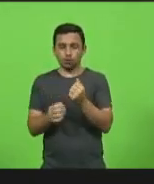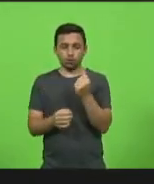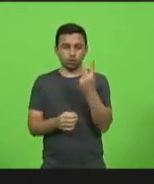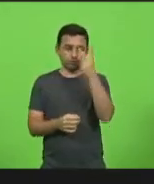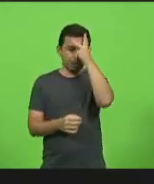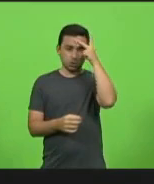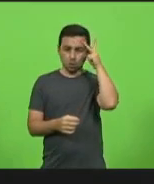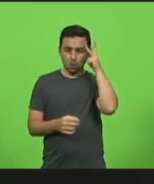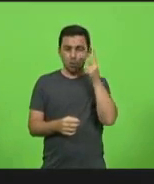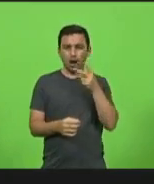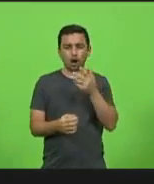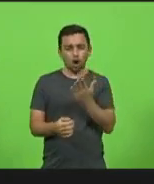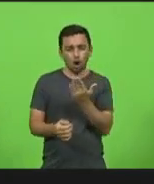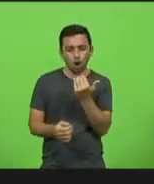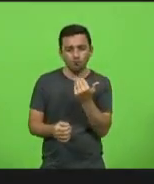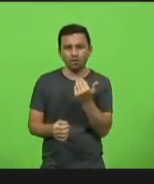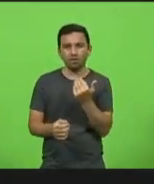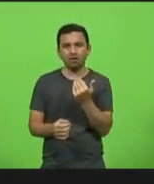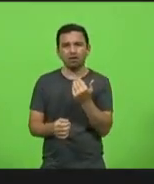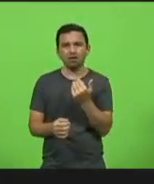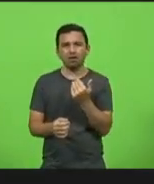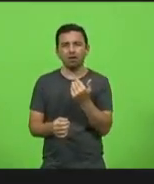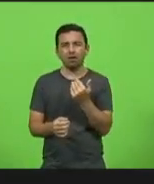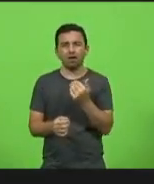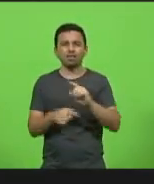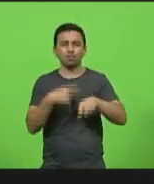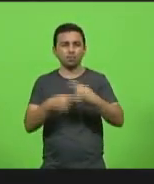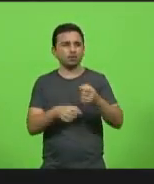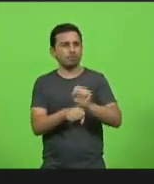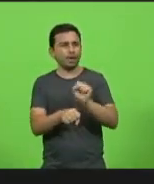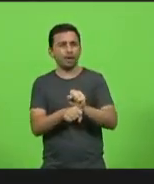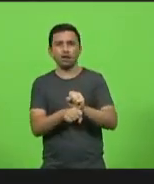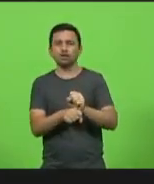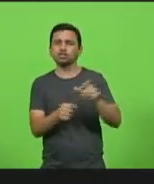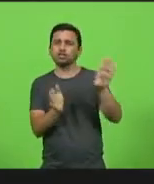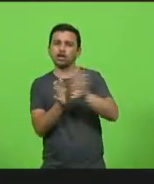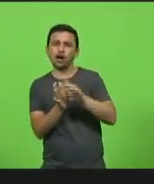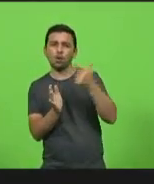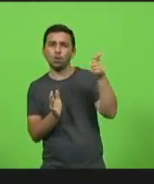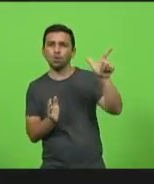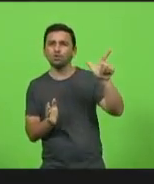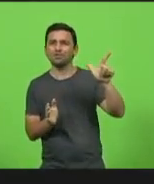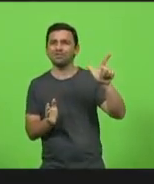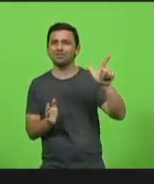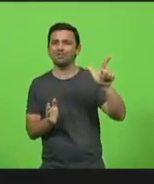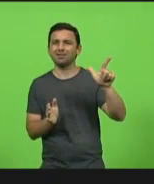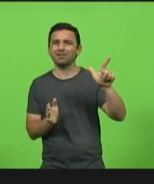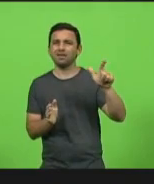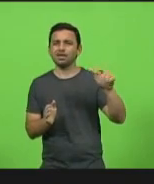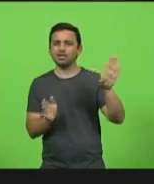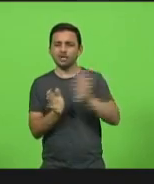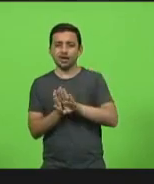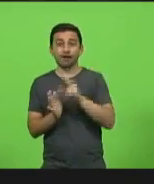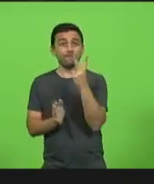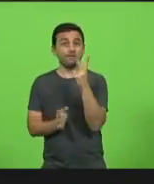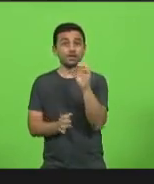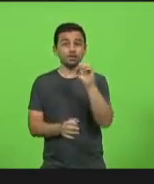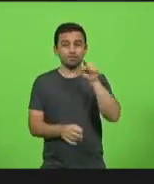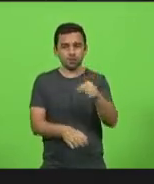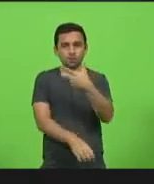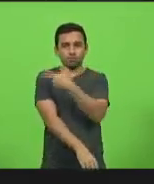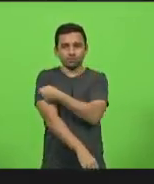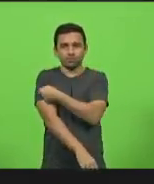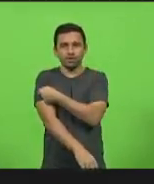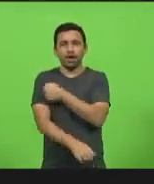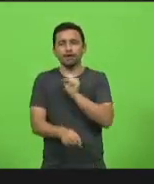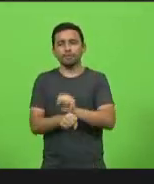ficam olhando, aí espera a vida próxima. O que está acontecendo? Está chegando 20 mil doses de vacina, estão aplicando em 10 mil, esperando